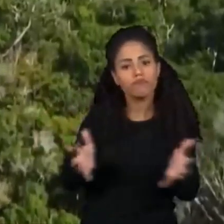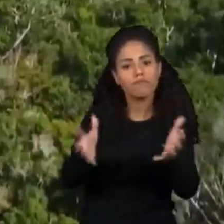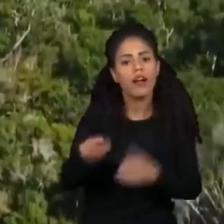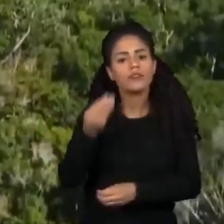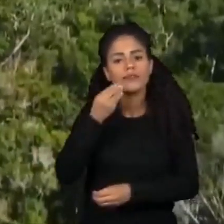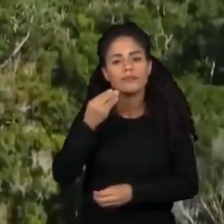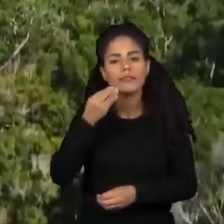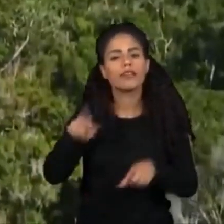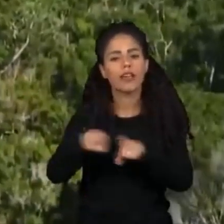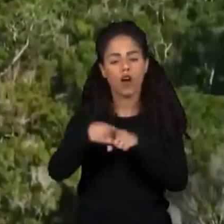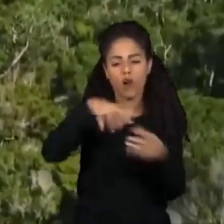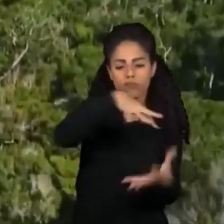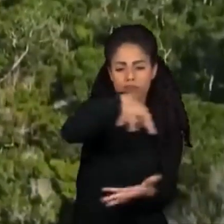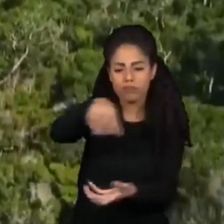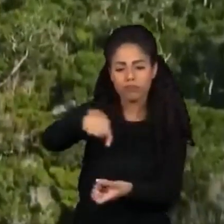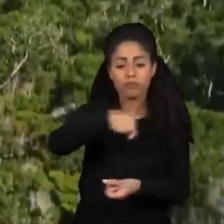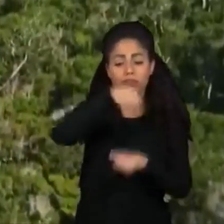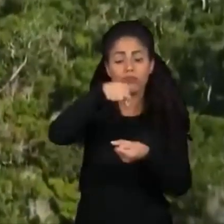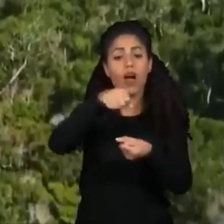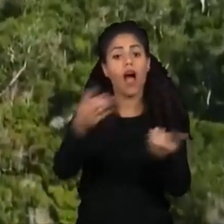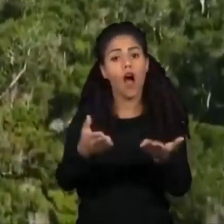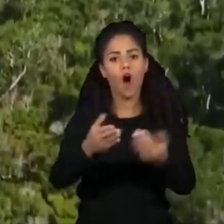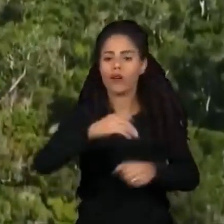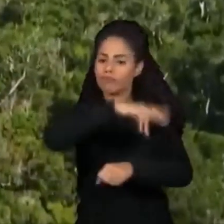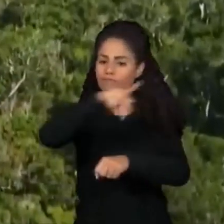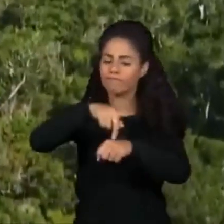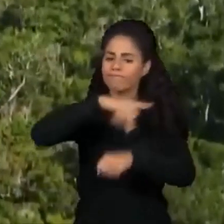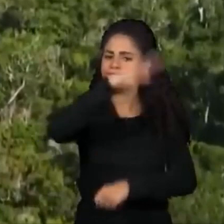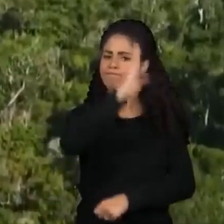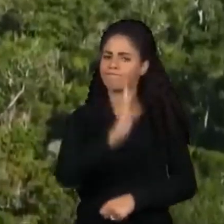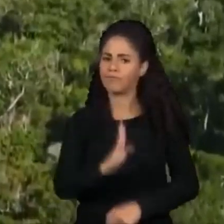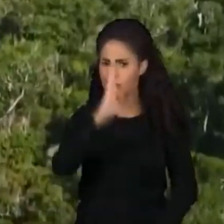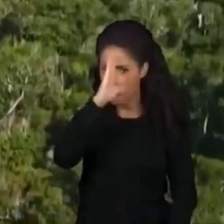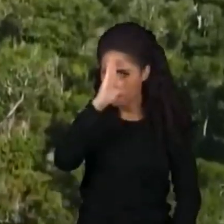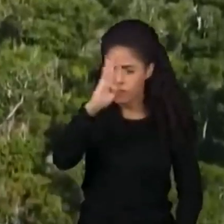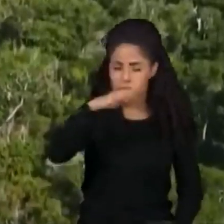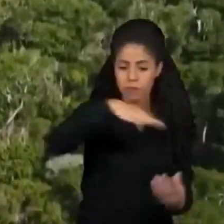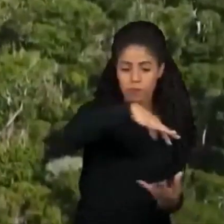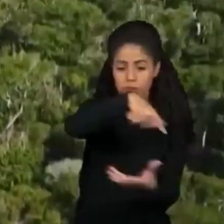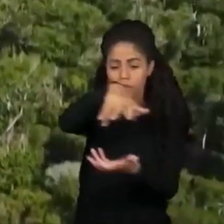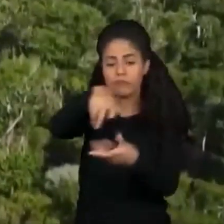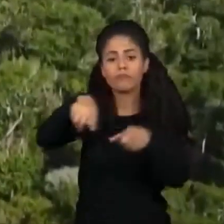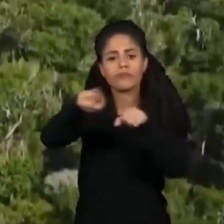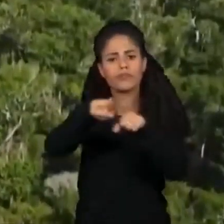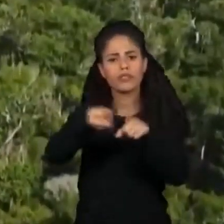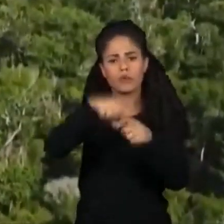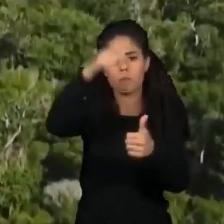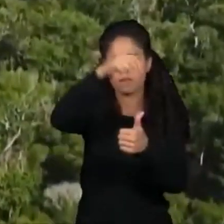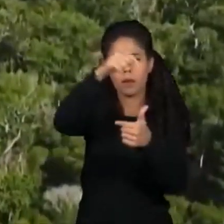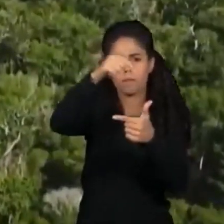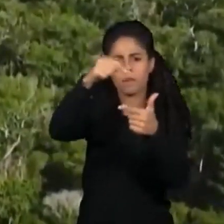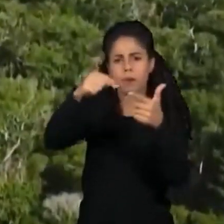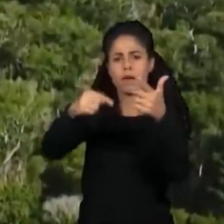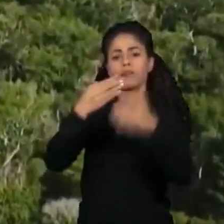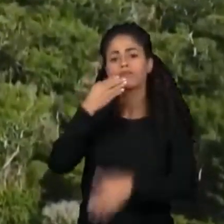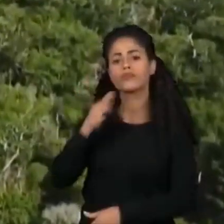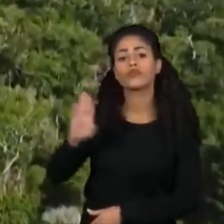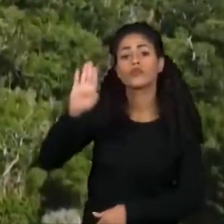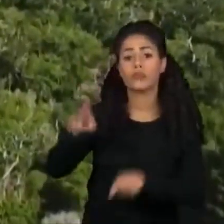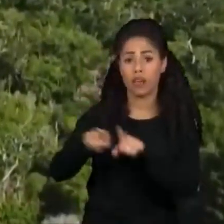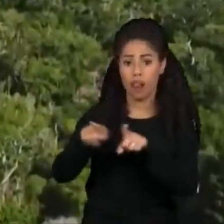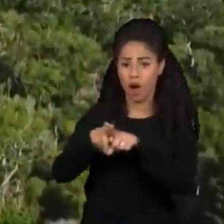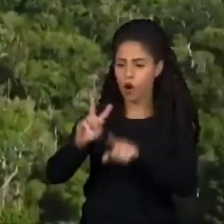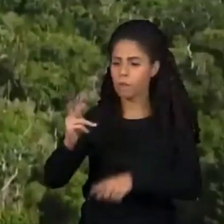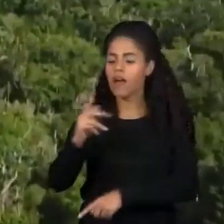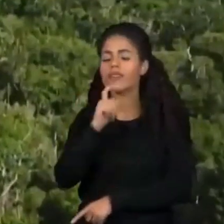energia limpa, colocar o Brasil em destaque no cenário internacional, são muitas as promessas do hidrogênio verde,